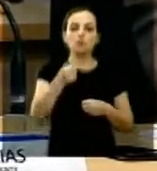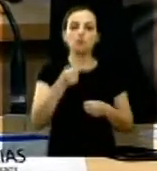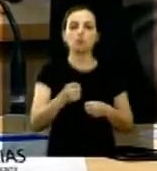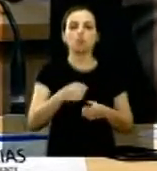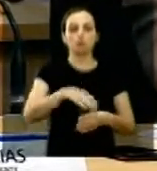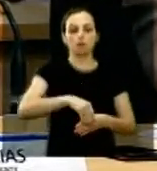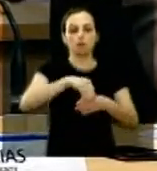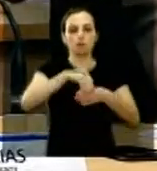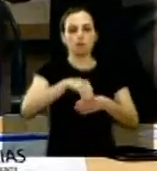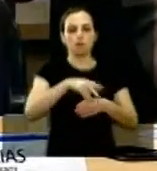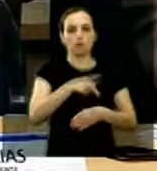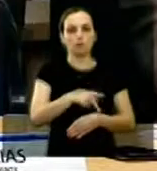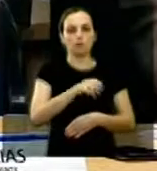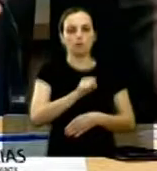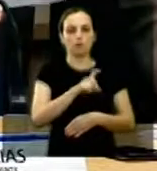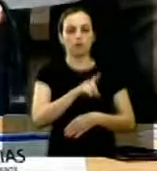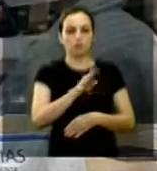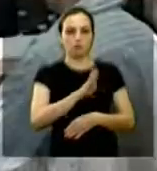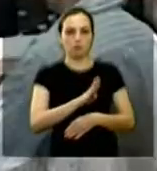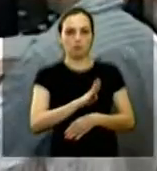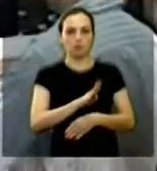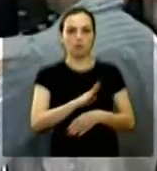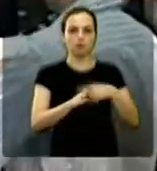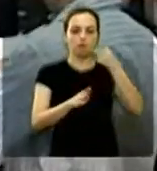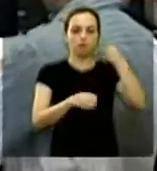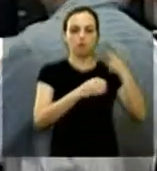Jefferson Iachuda